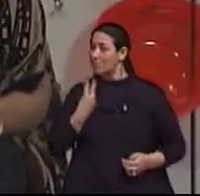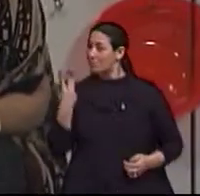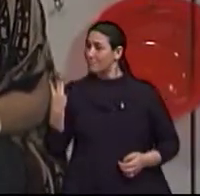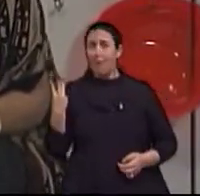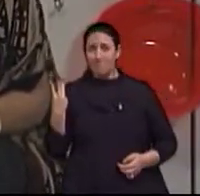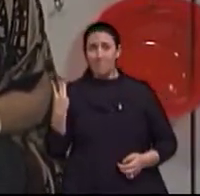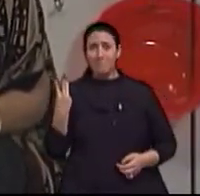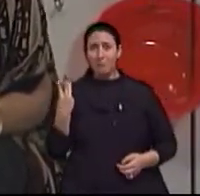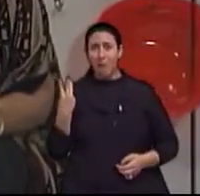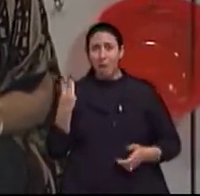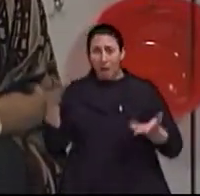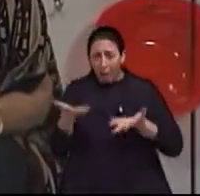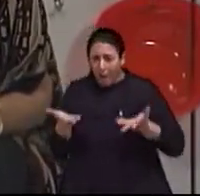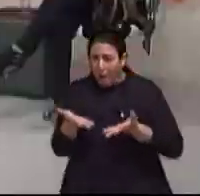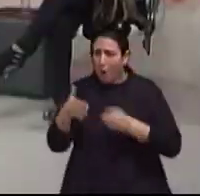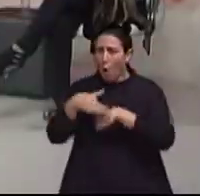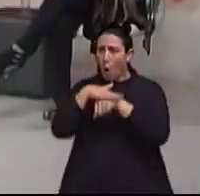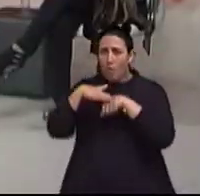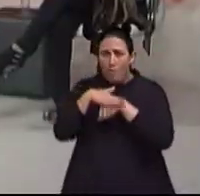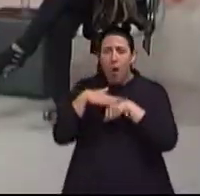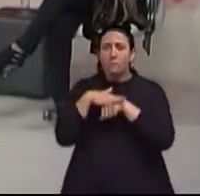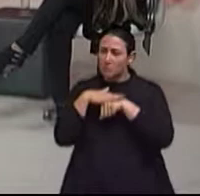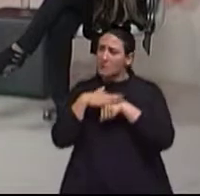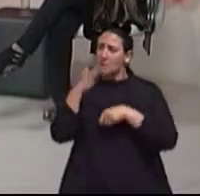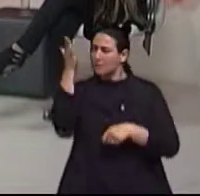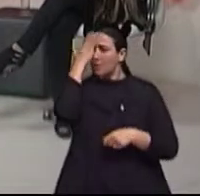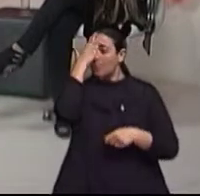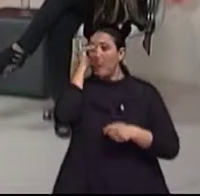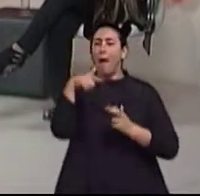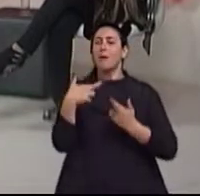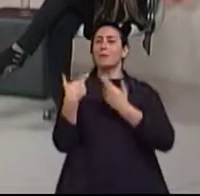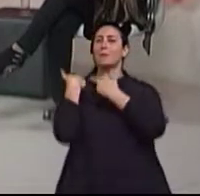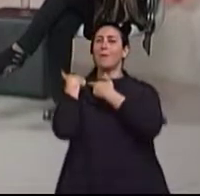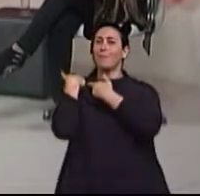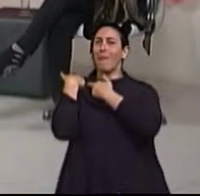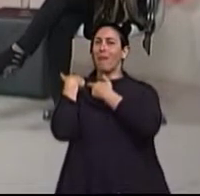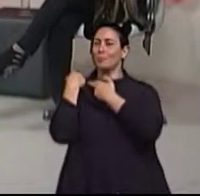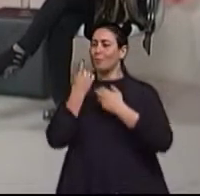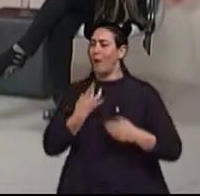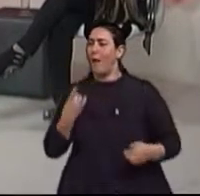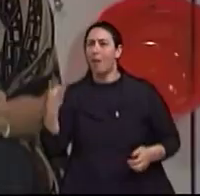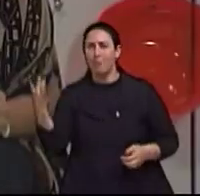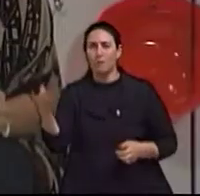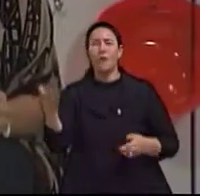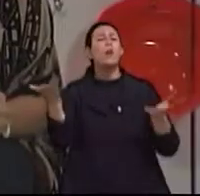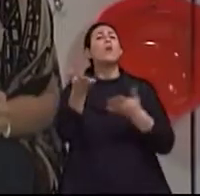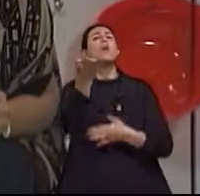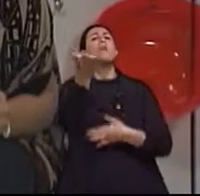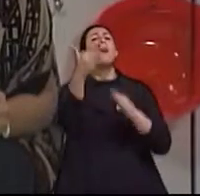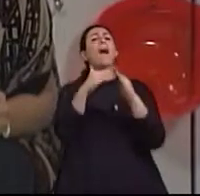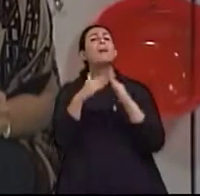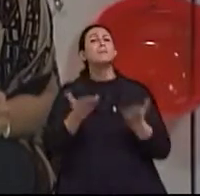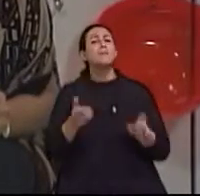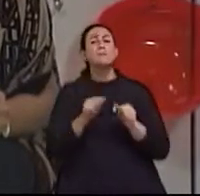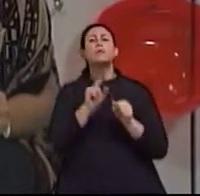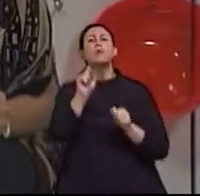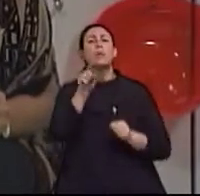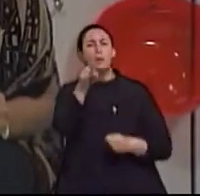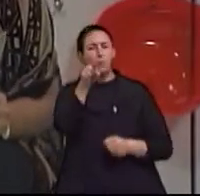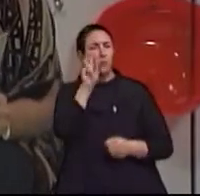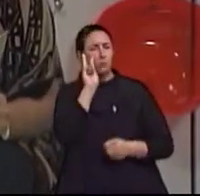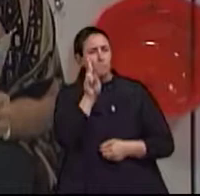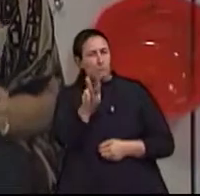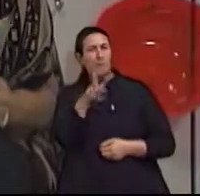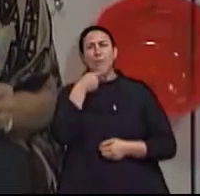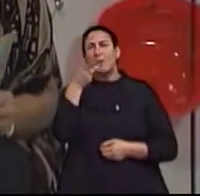acho que temos bem consciência do que é a nossa responsabilidade, cada um na nossa área, né? E você que está em casa aí, o que está fazendo? Está observando, só